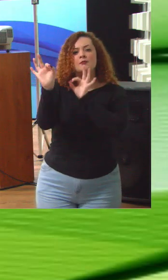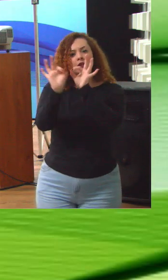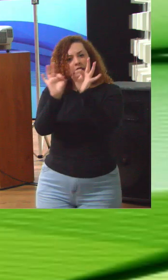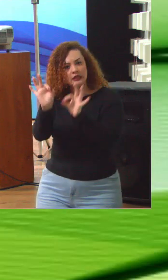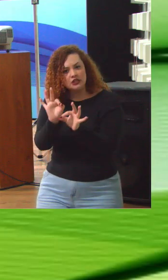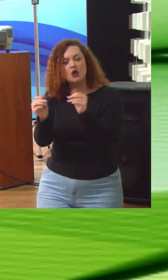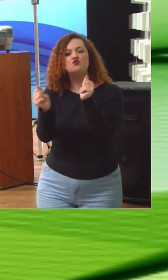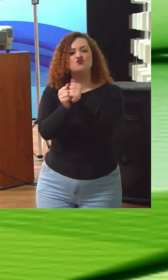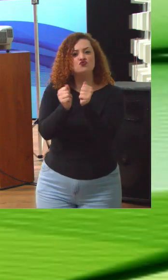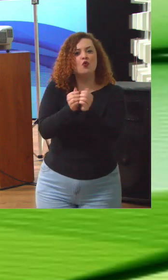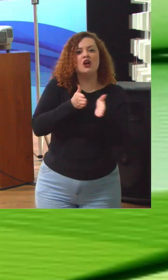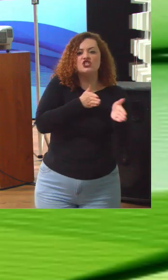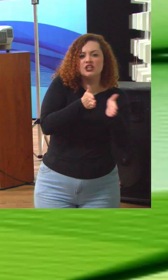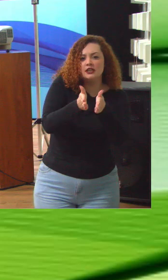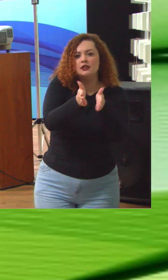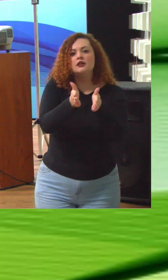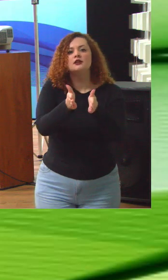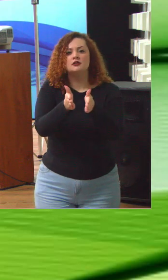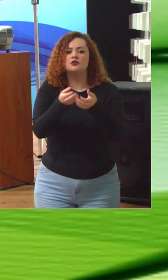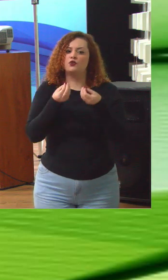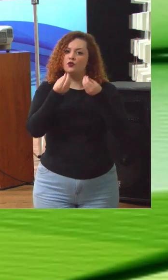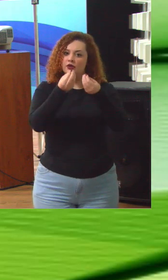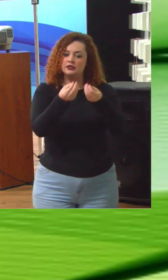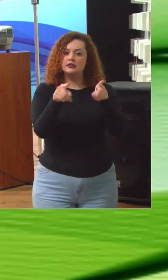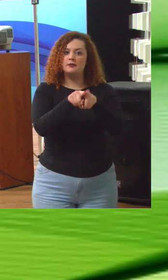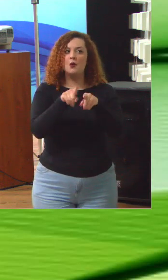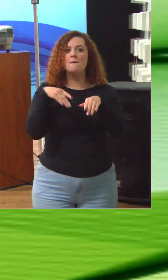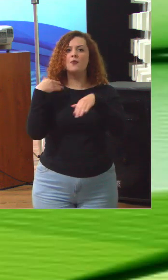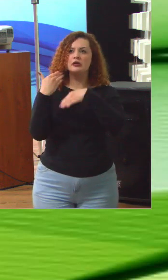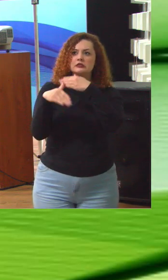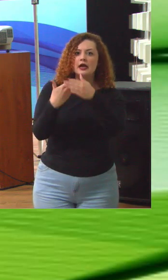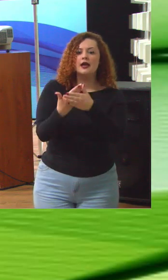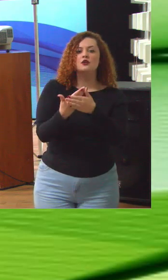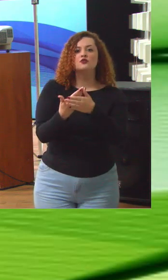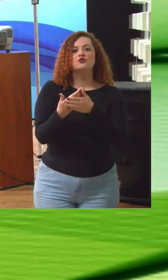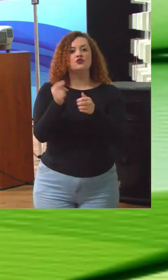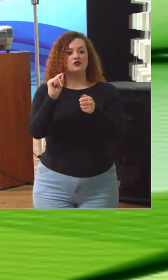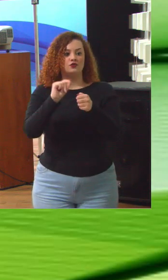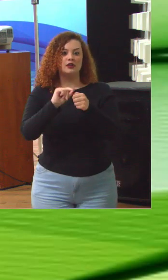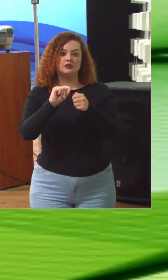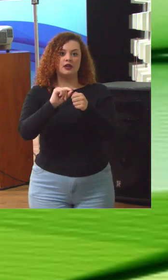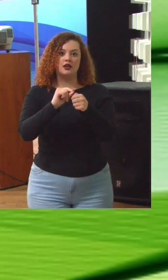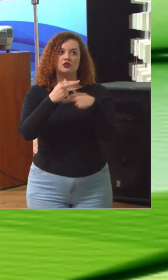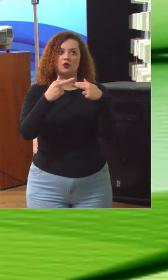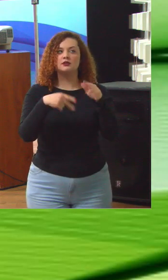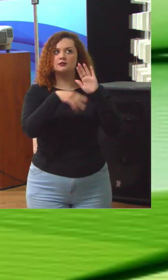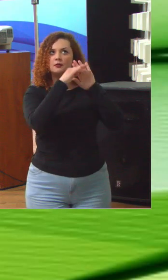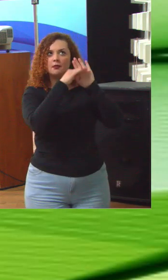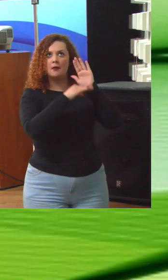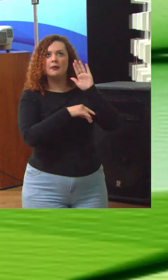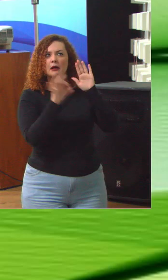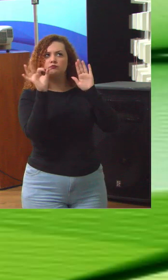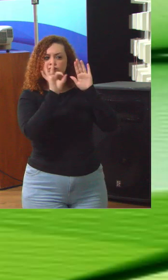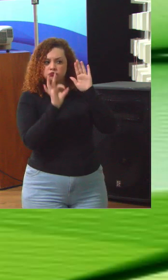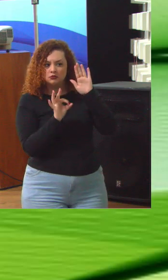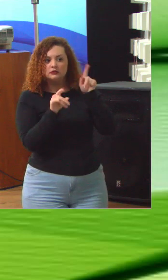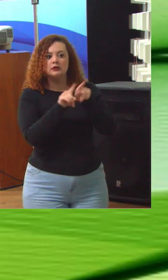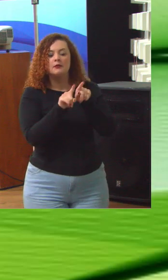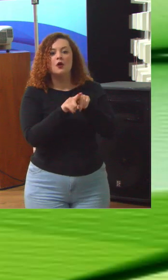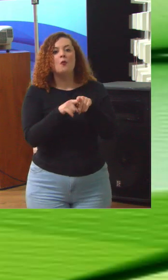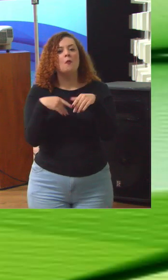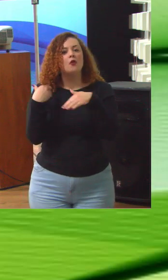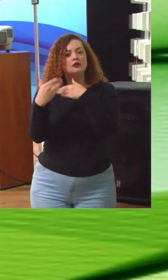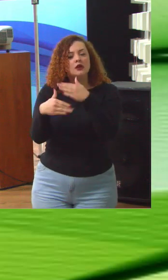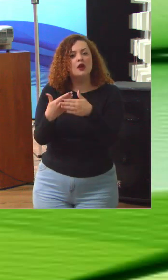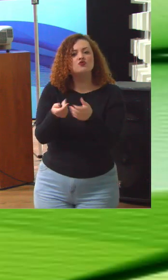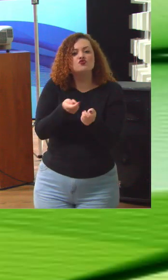diretrizes que foram oferecidas, o processo de executar o que foi planejado e o processo de controlar